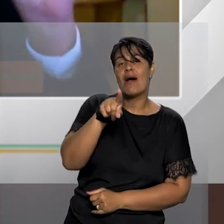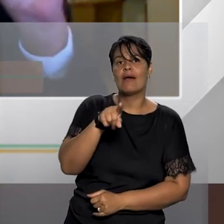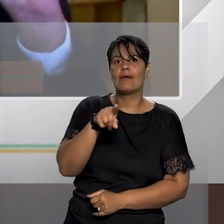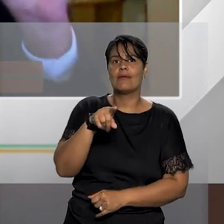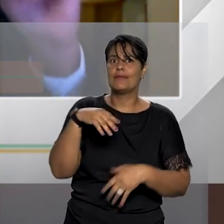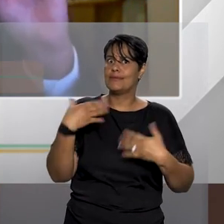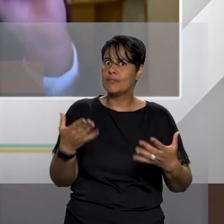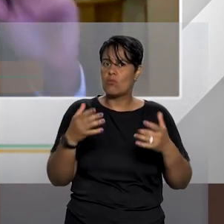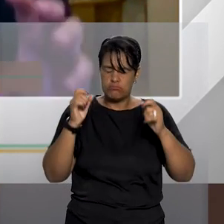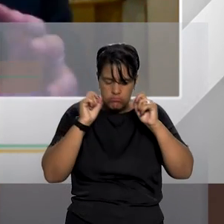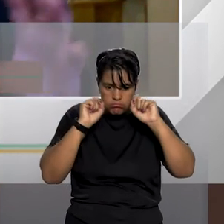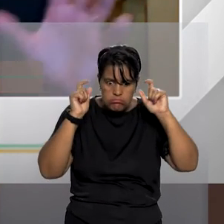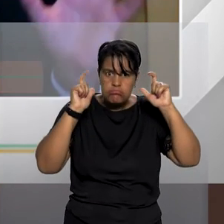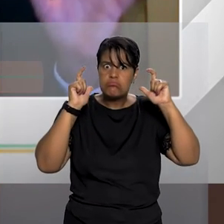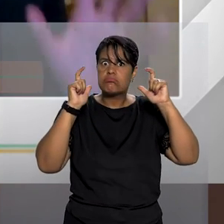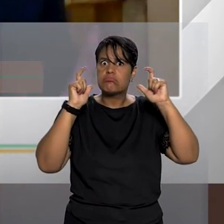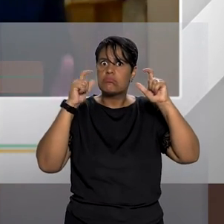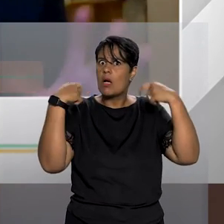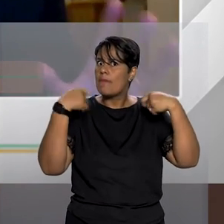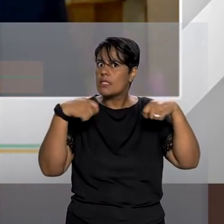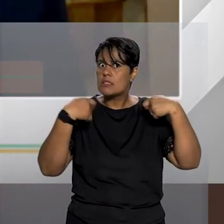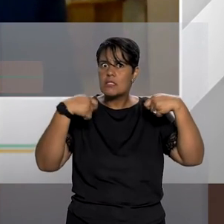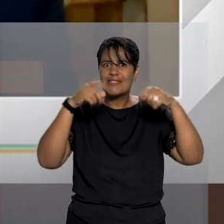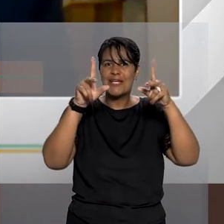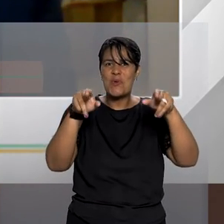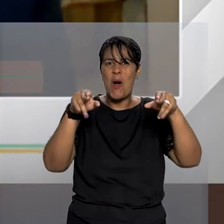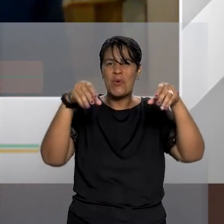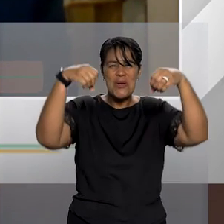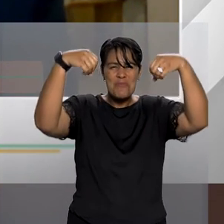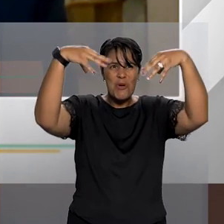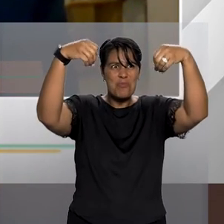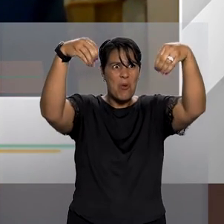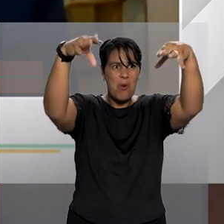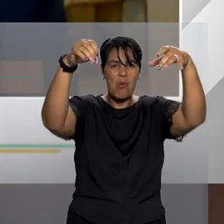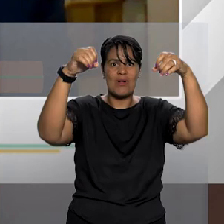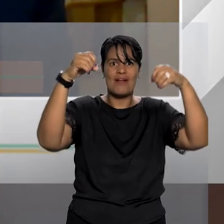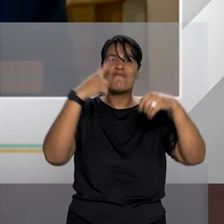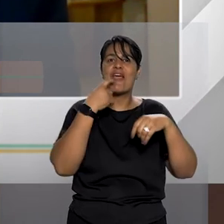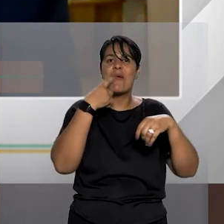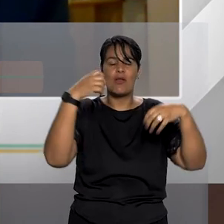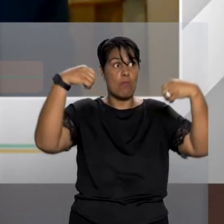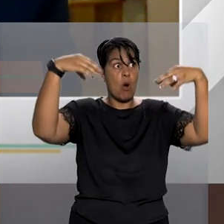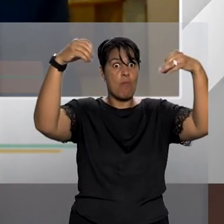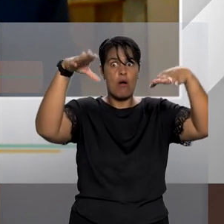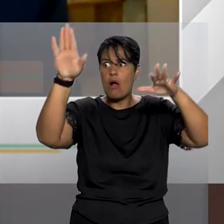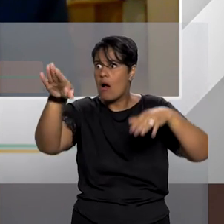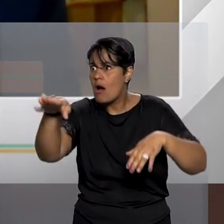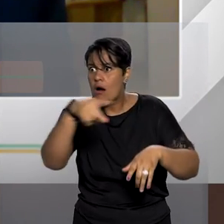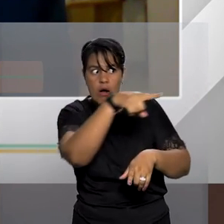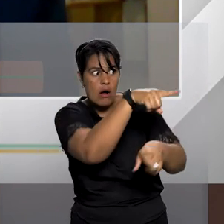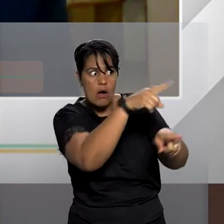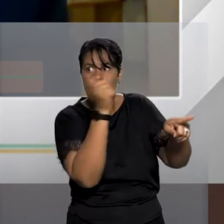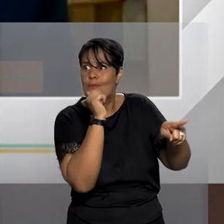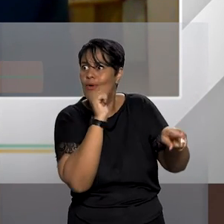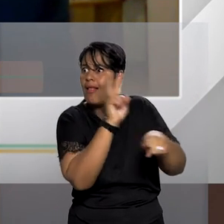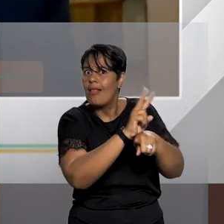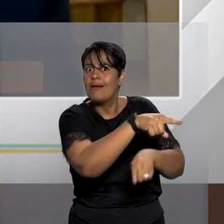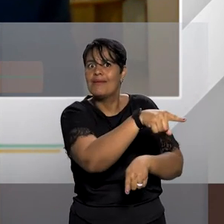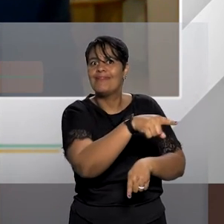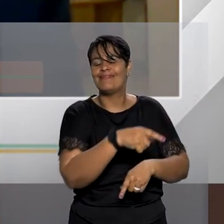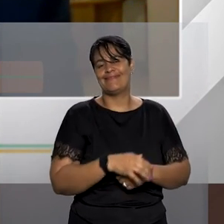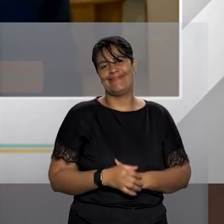vermelhas que deveriam acender nos painéis dos operadores do sistema de justiça para falar olha há uma situação de risco aqui